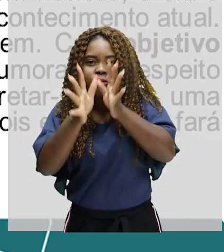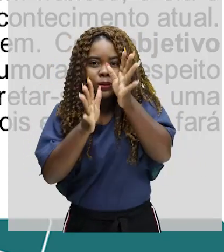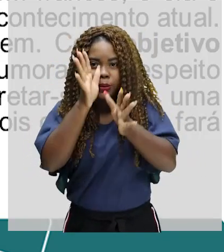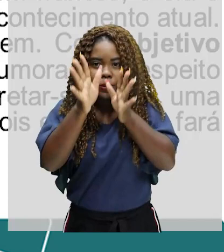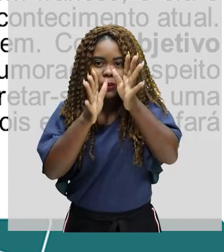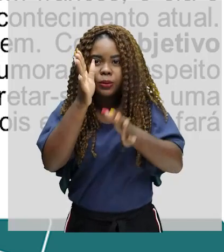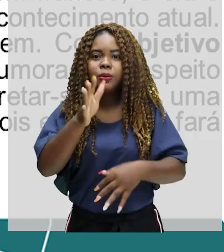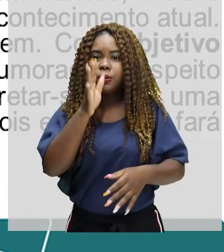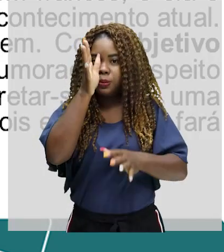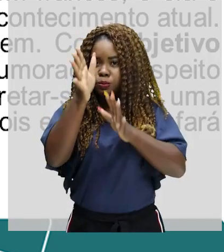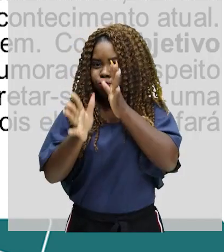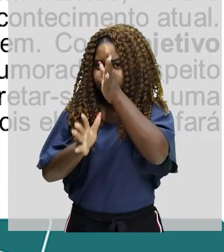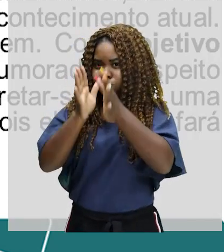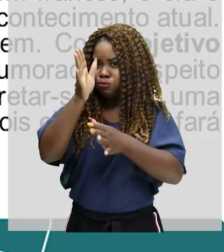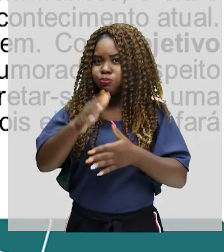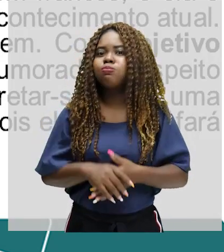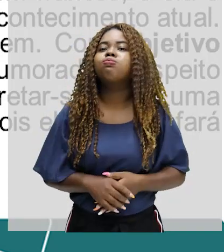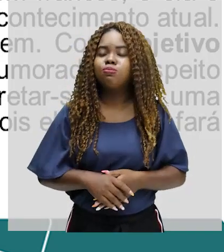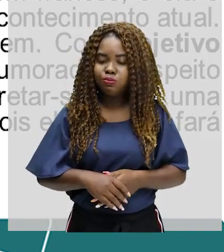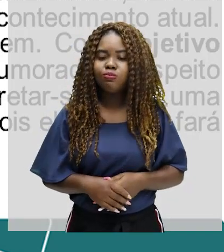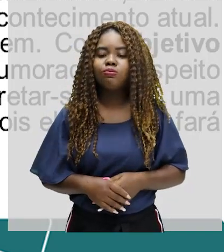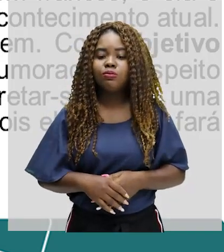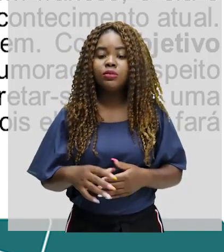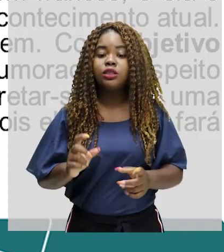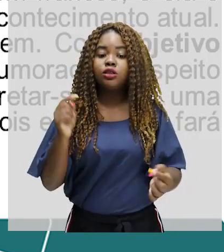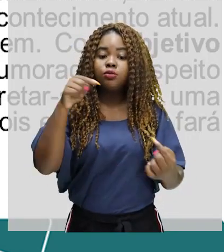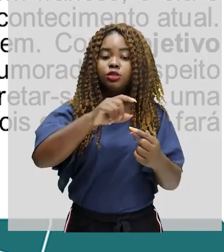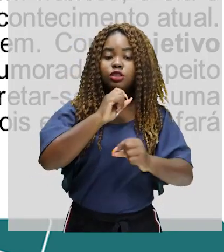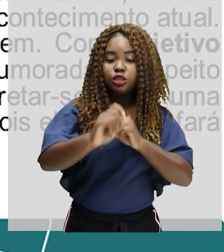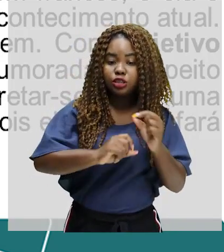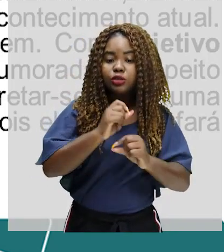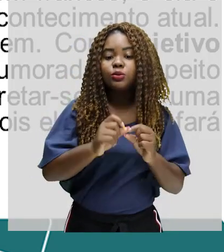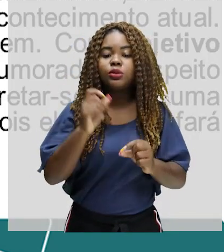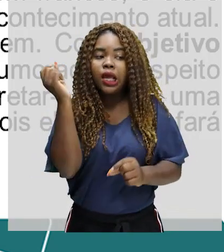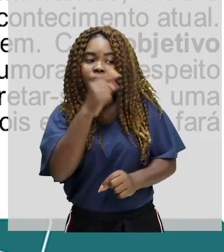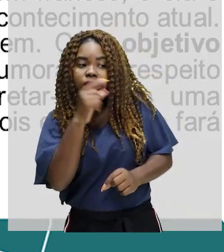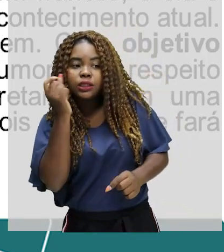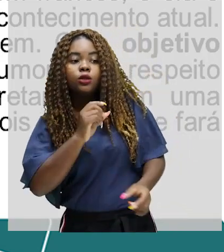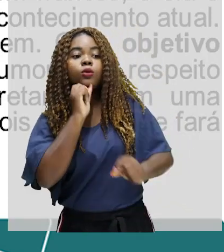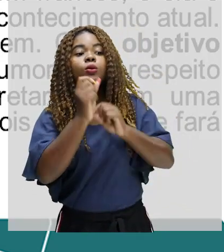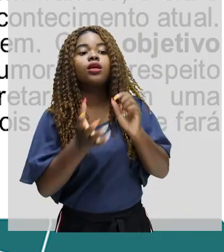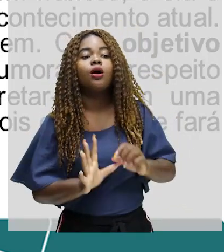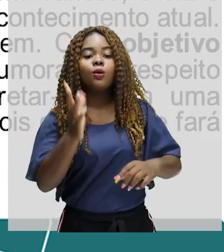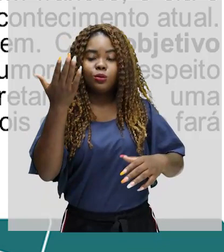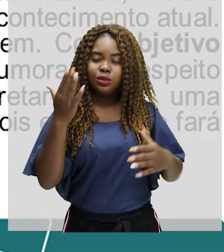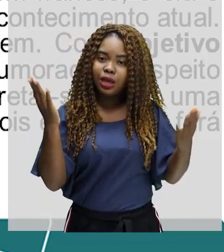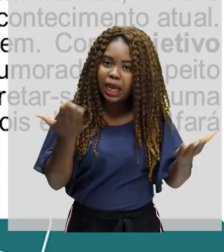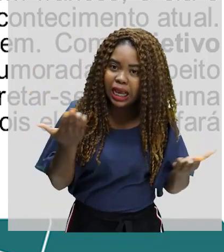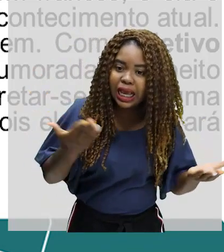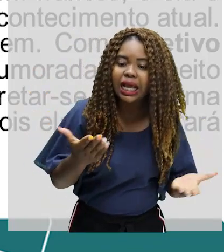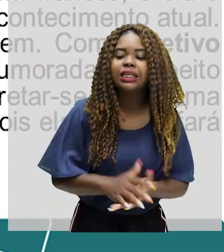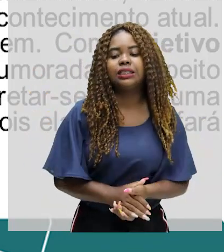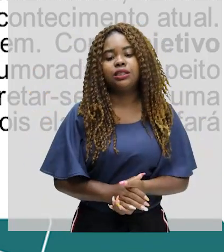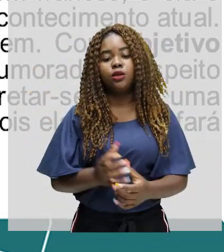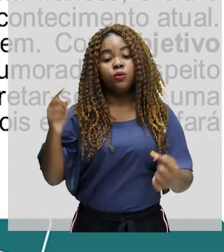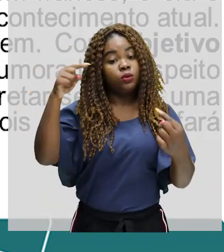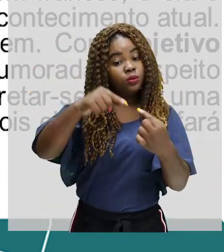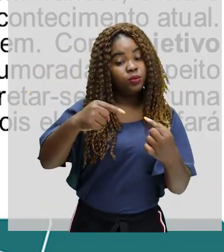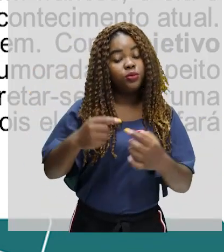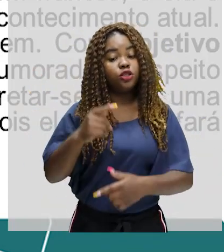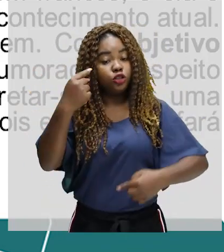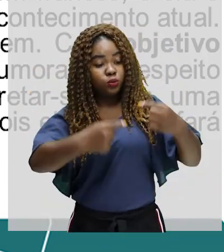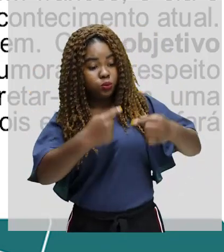atual. Pode ou não conter fala. Pois o foco no texto está na imagem. Com o objetivo político e social,